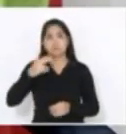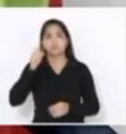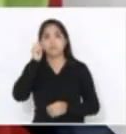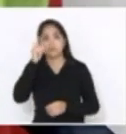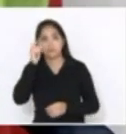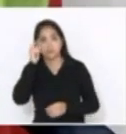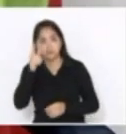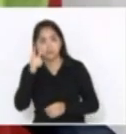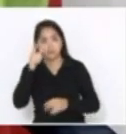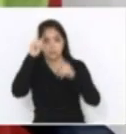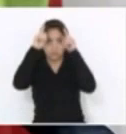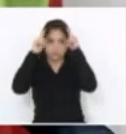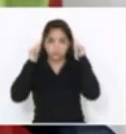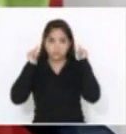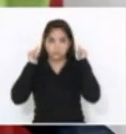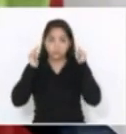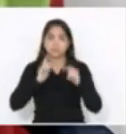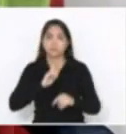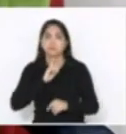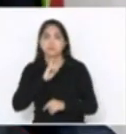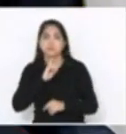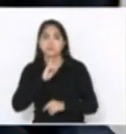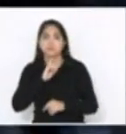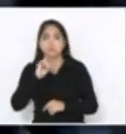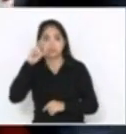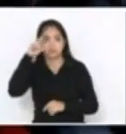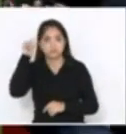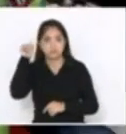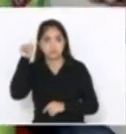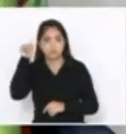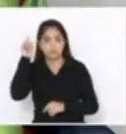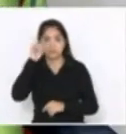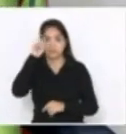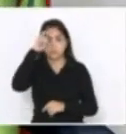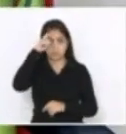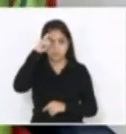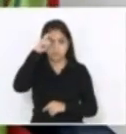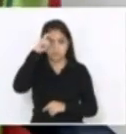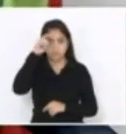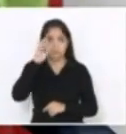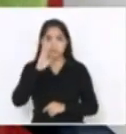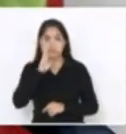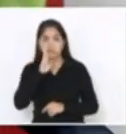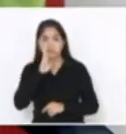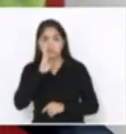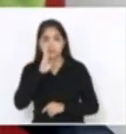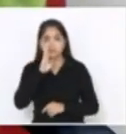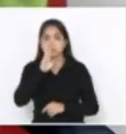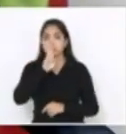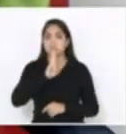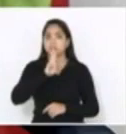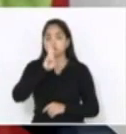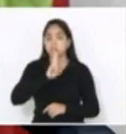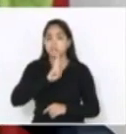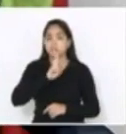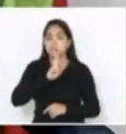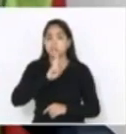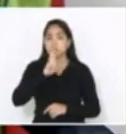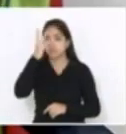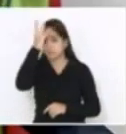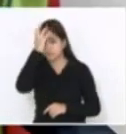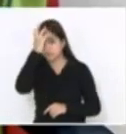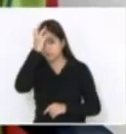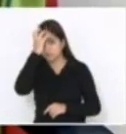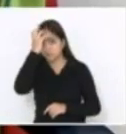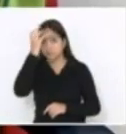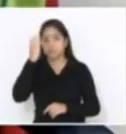deputado Sareta, o deputado Doyle, o deputado Venzon, o deputado Marcos Vieira, o deputado Berlanda, o deputado Minoto, o deputado Ismael, o deputado